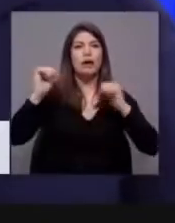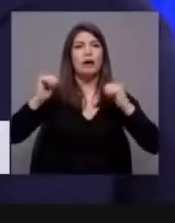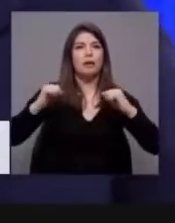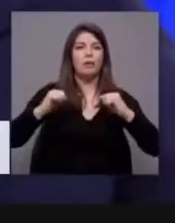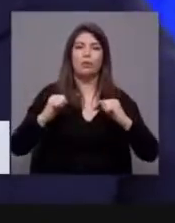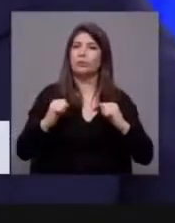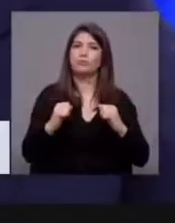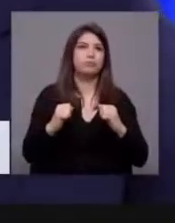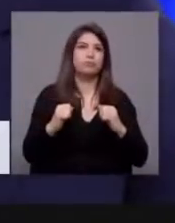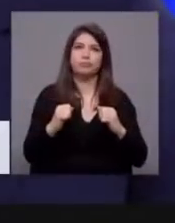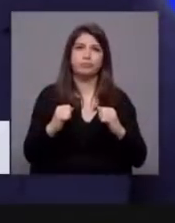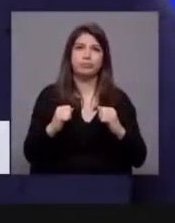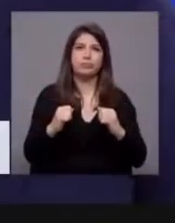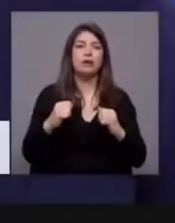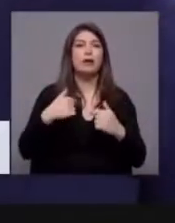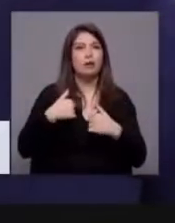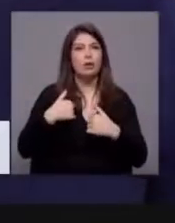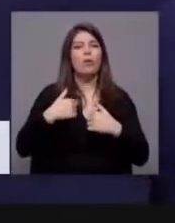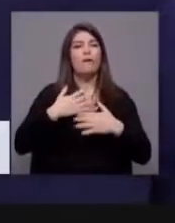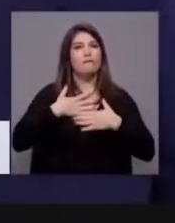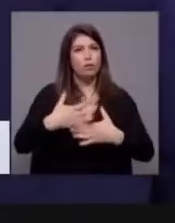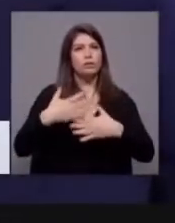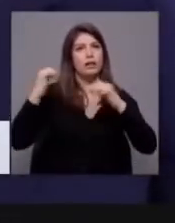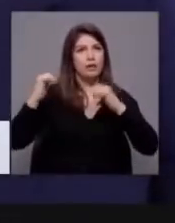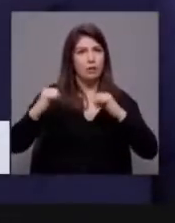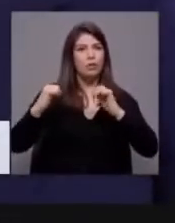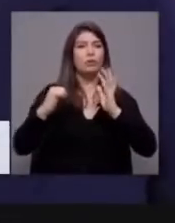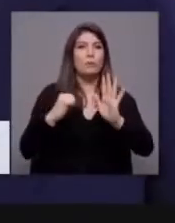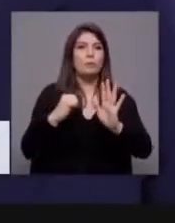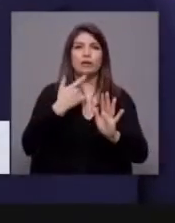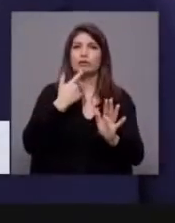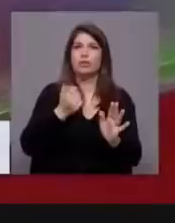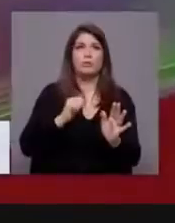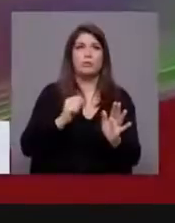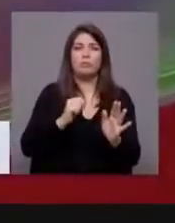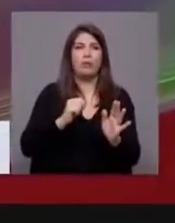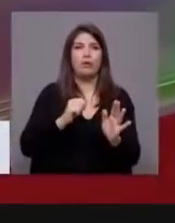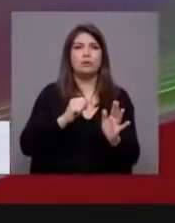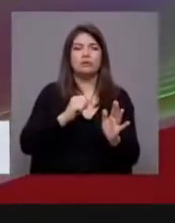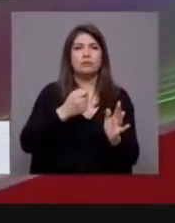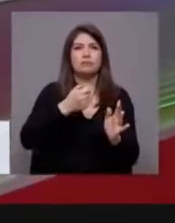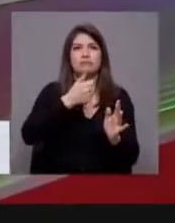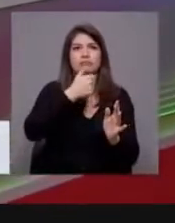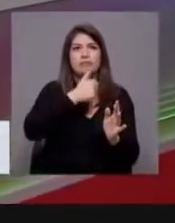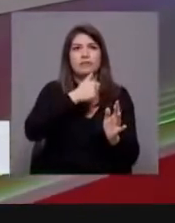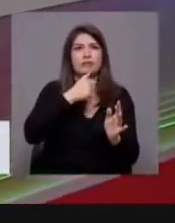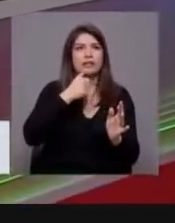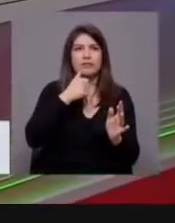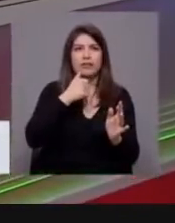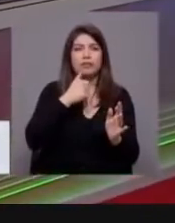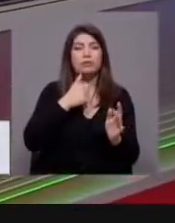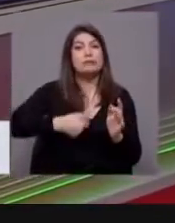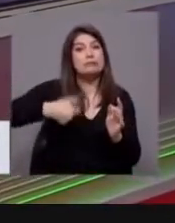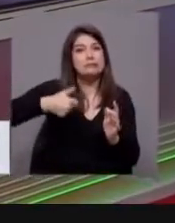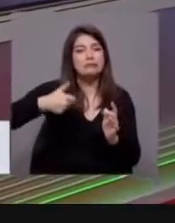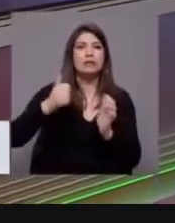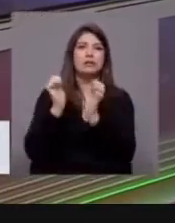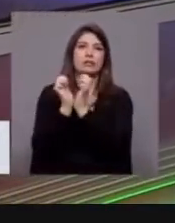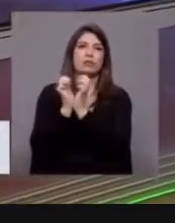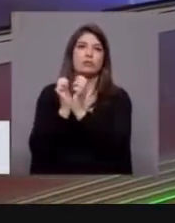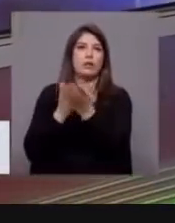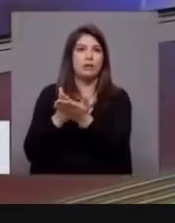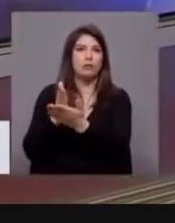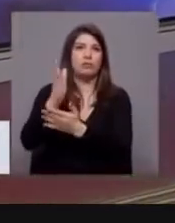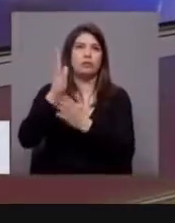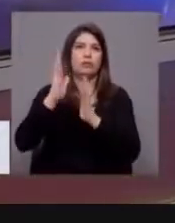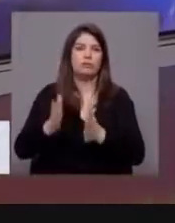porque nós temos vontade de que haja acordo, mas há coisas que nós não podemos sacrificar e para nós a sustentabilidade da segurança social é Já a página para a questão